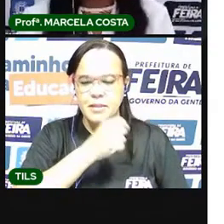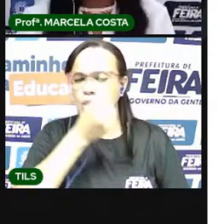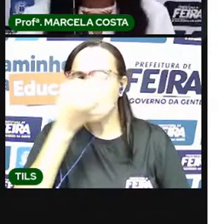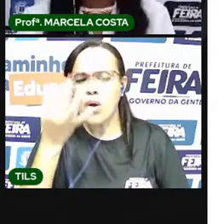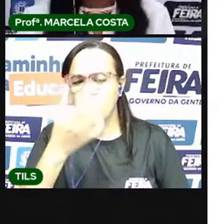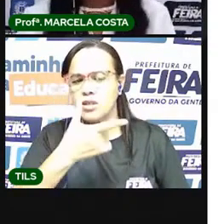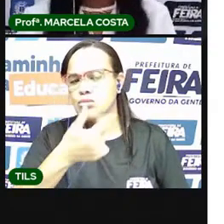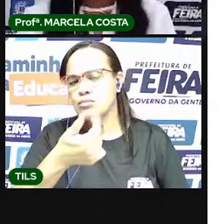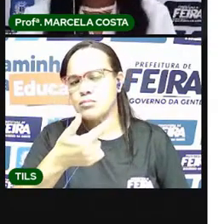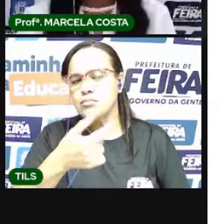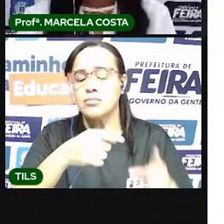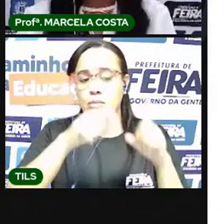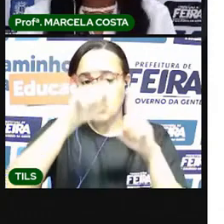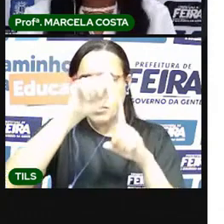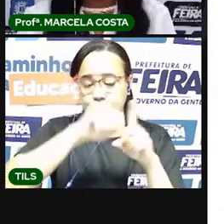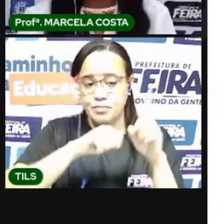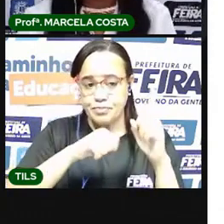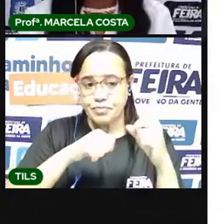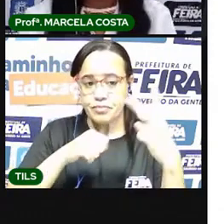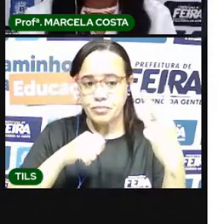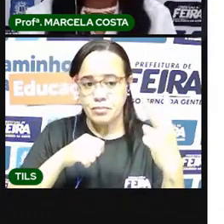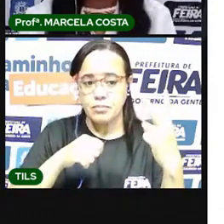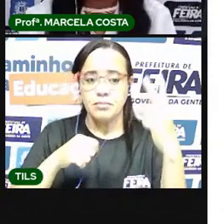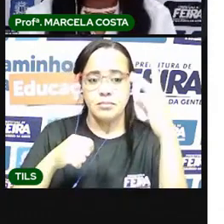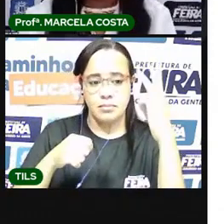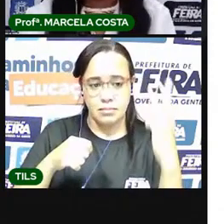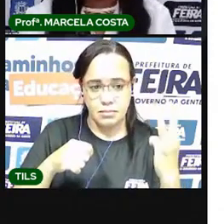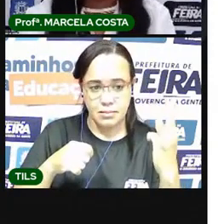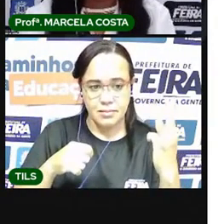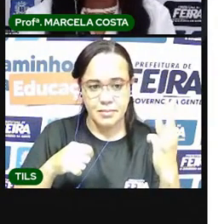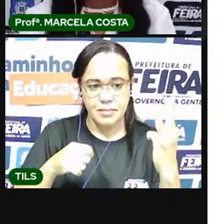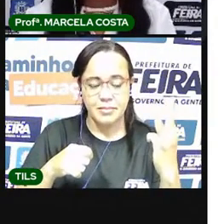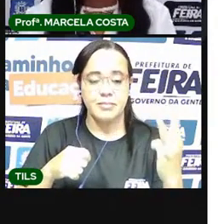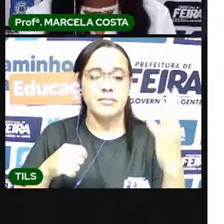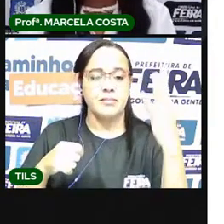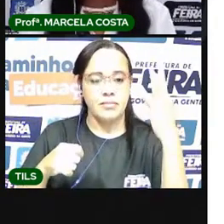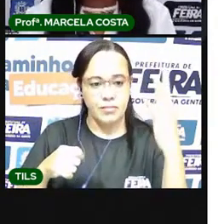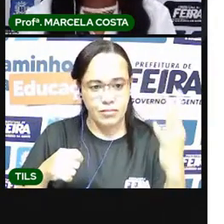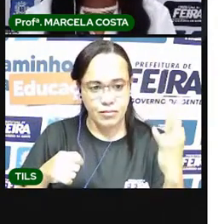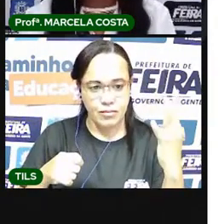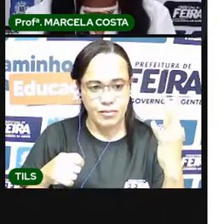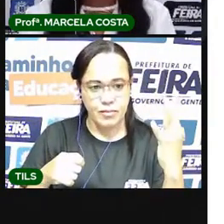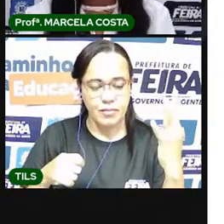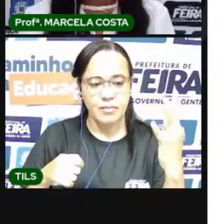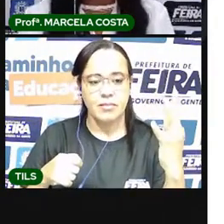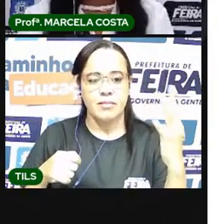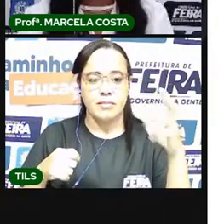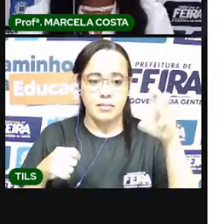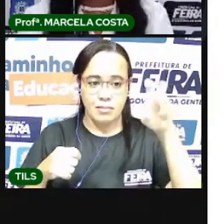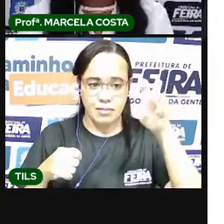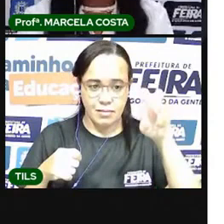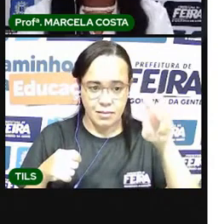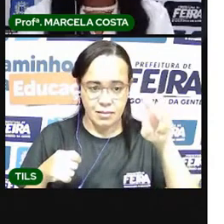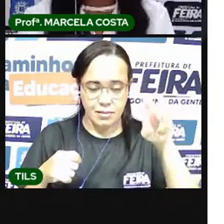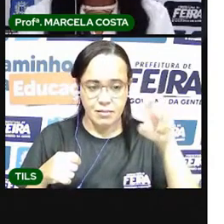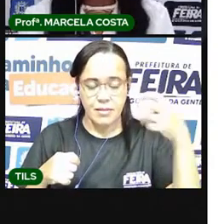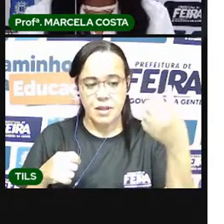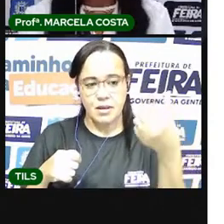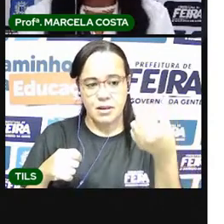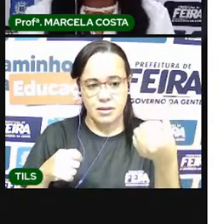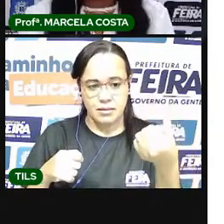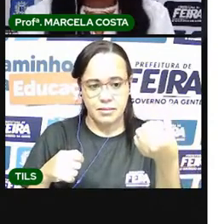1, 2, 3, 4, 5,